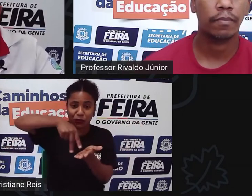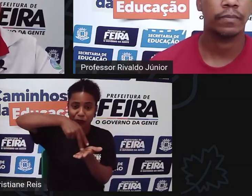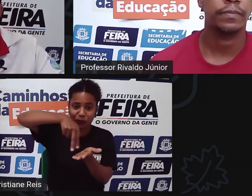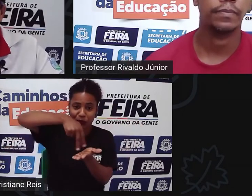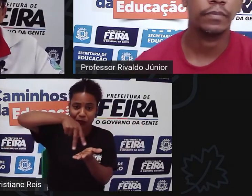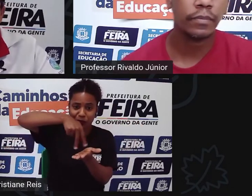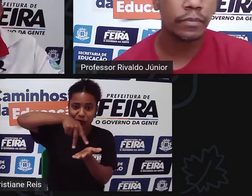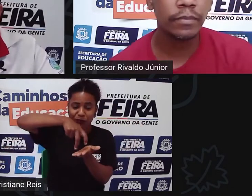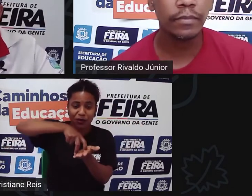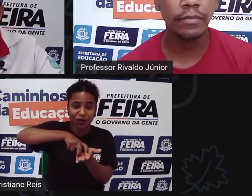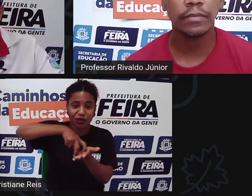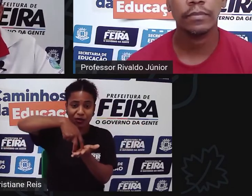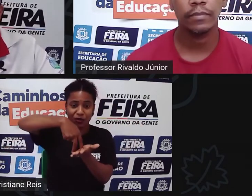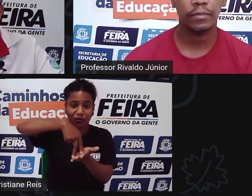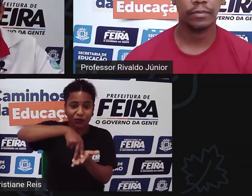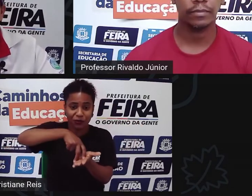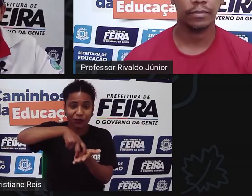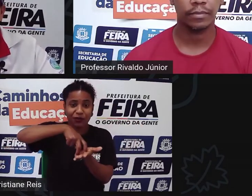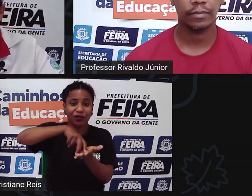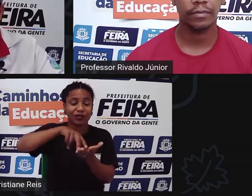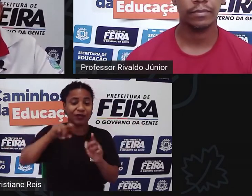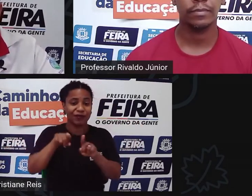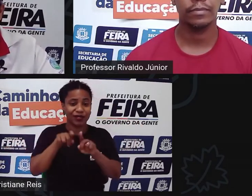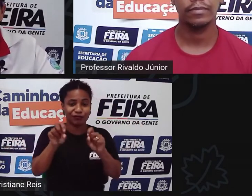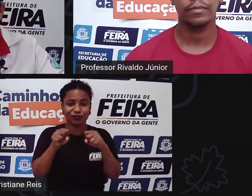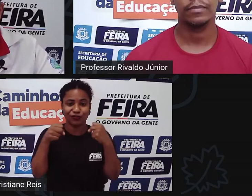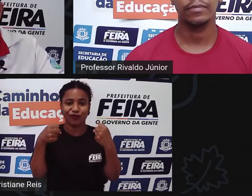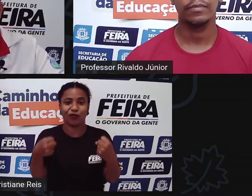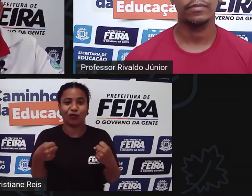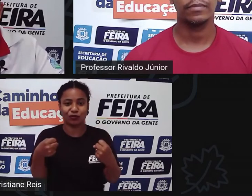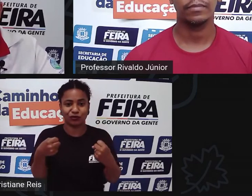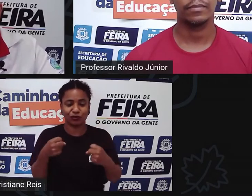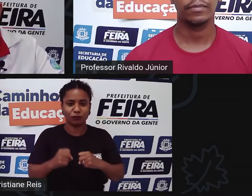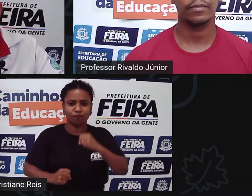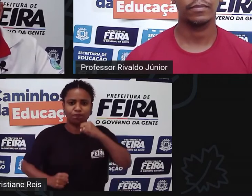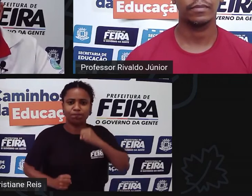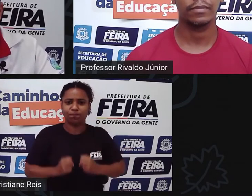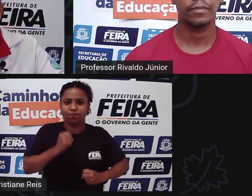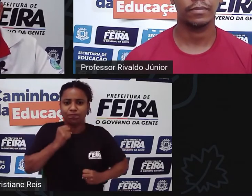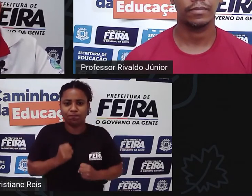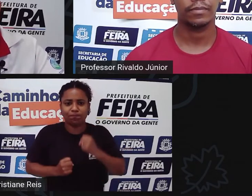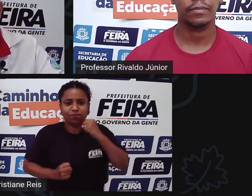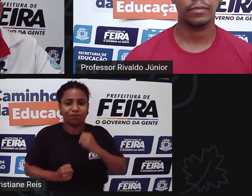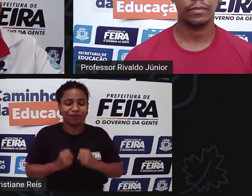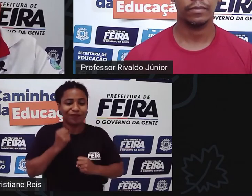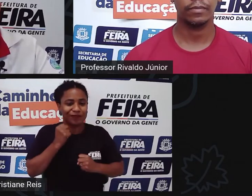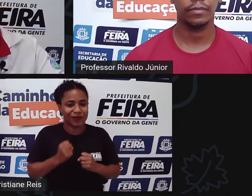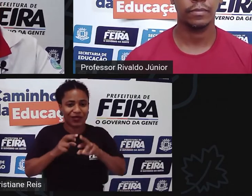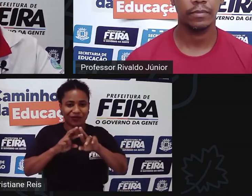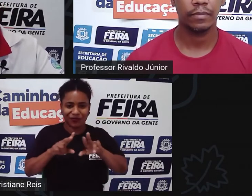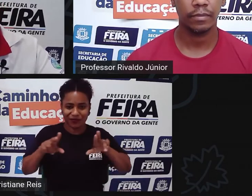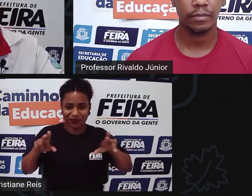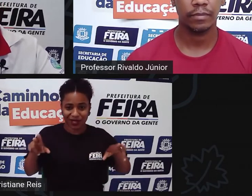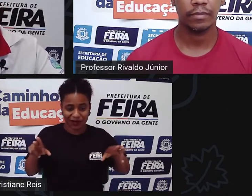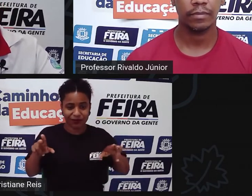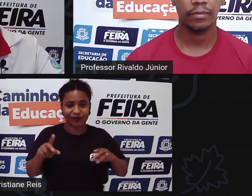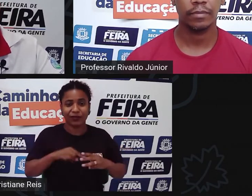dei uma lidinha aqui para me preparar para essa nossa conversa eu vi que essas são três categorias assim mais principais